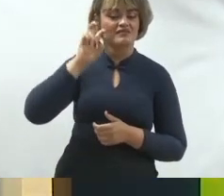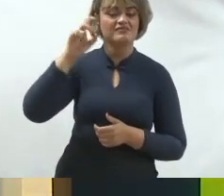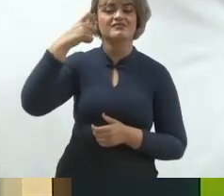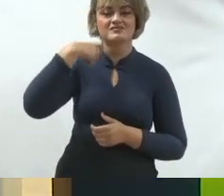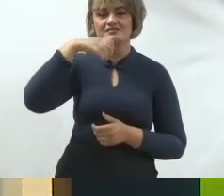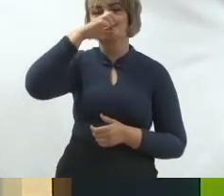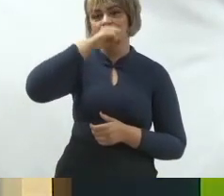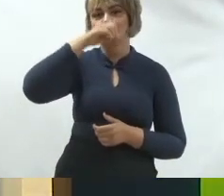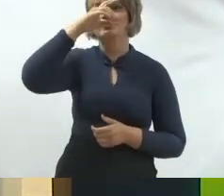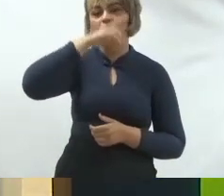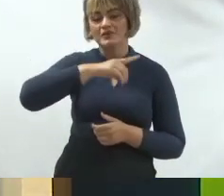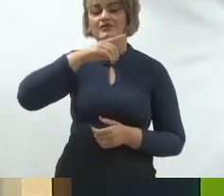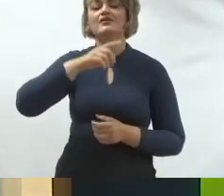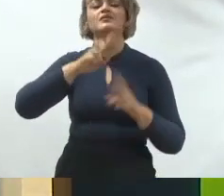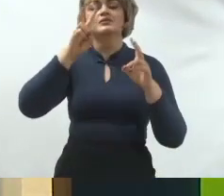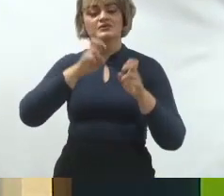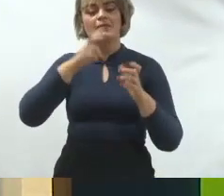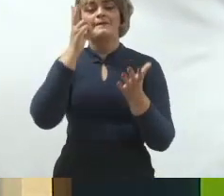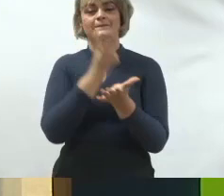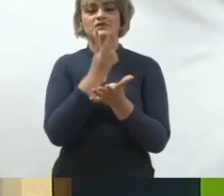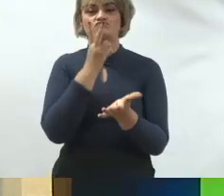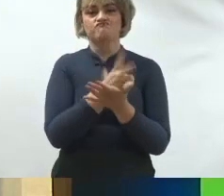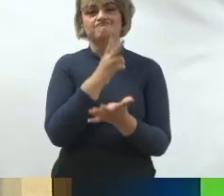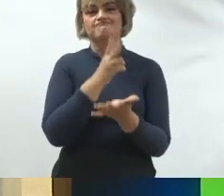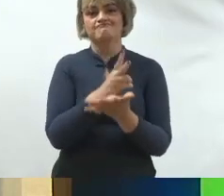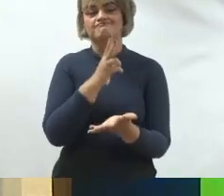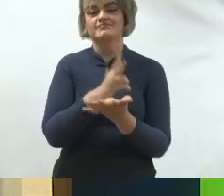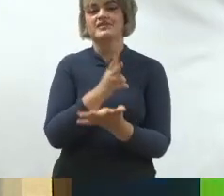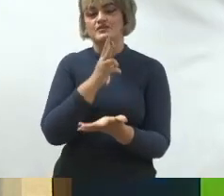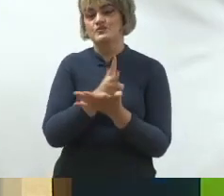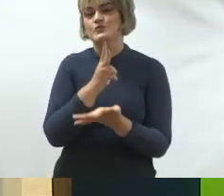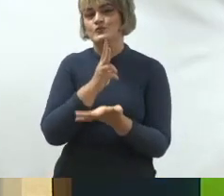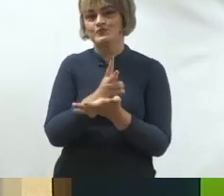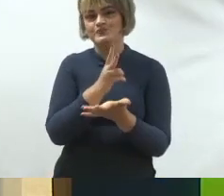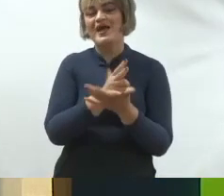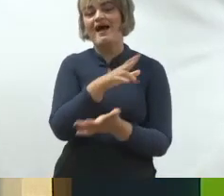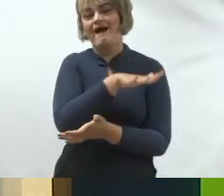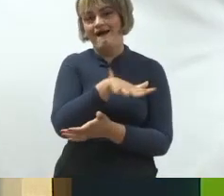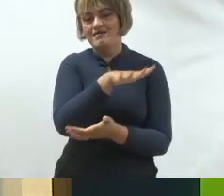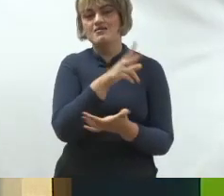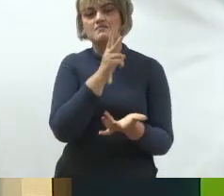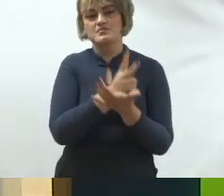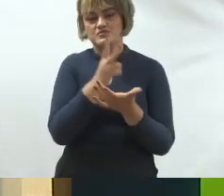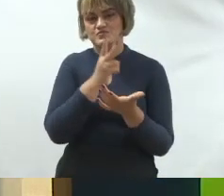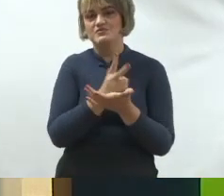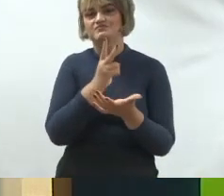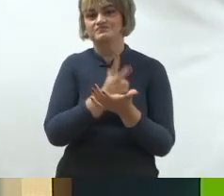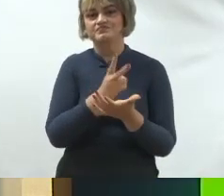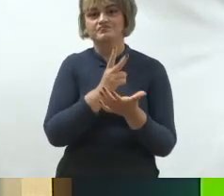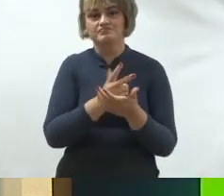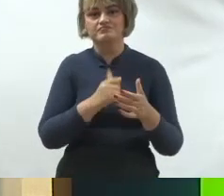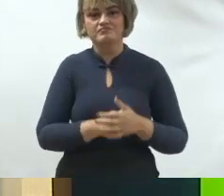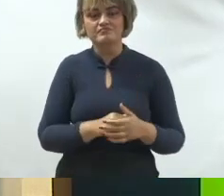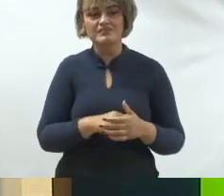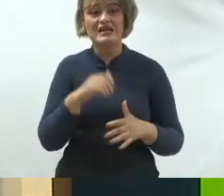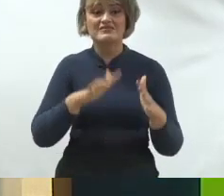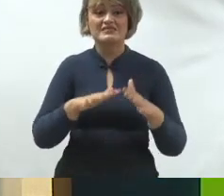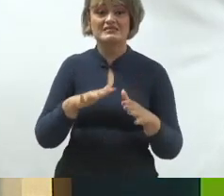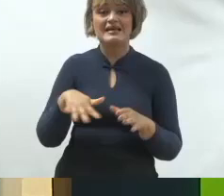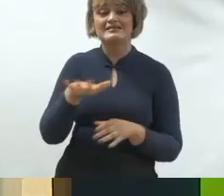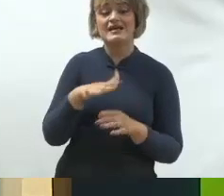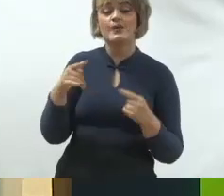sábado e domingo para tratar da mesma pauta. Pode ser até que essa pauta ela possa permear outras